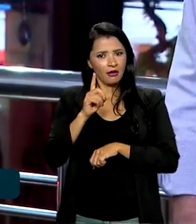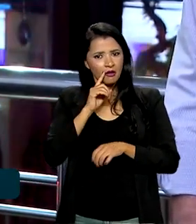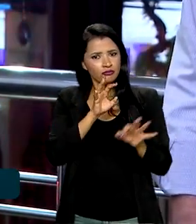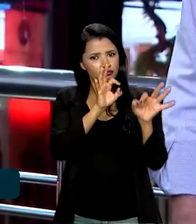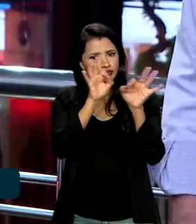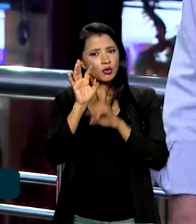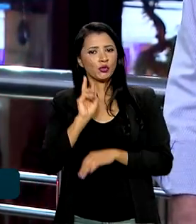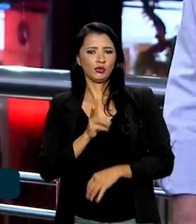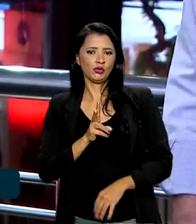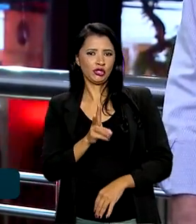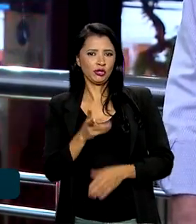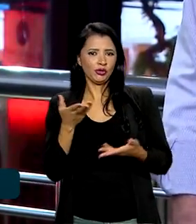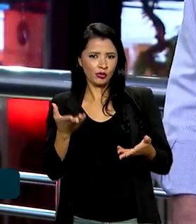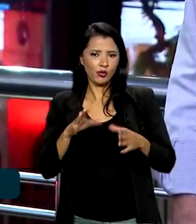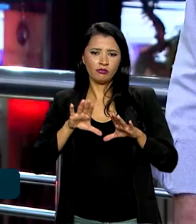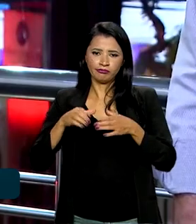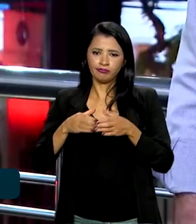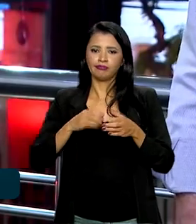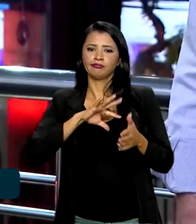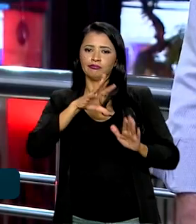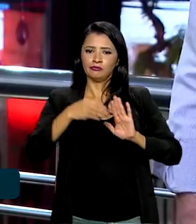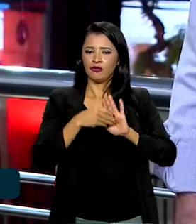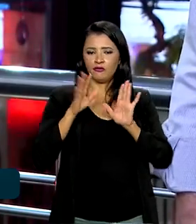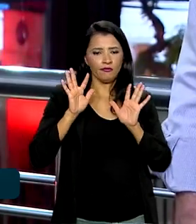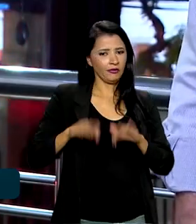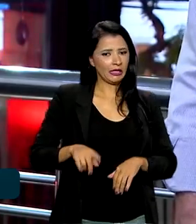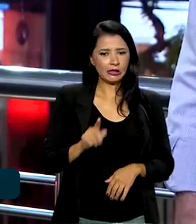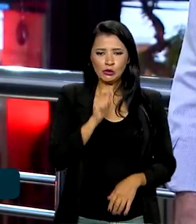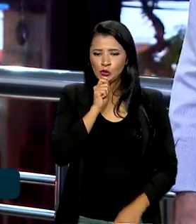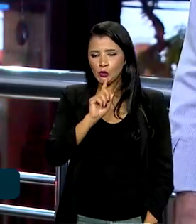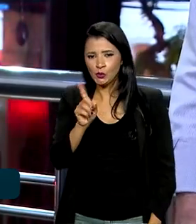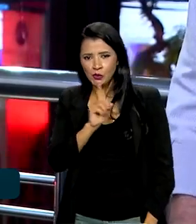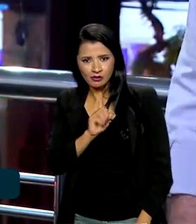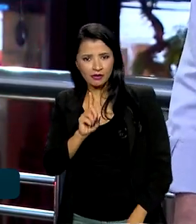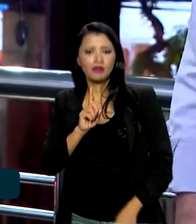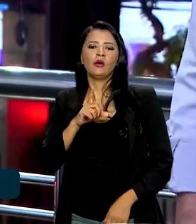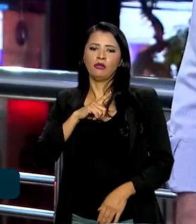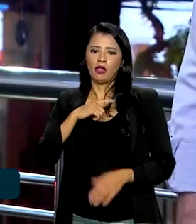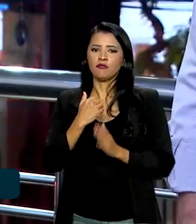acompanhar aí a nossa cúpula, porque não terminou a nossa programação, ainda tem muito mais amanhã.